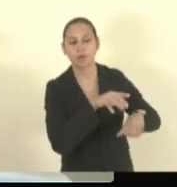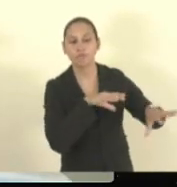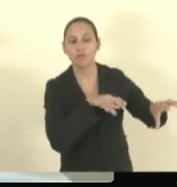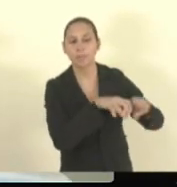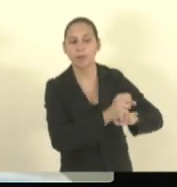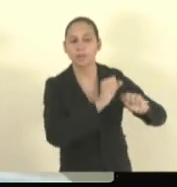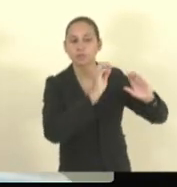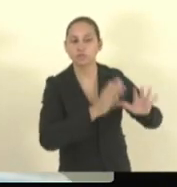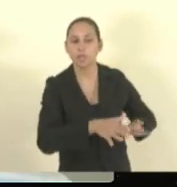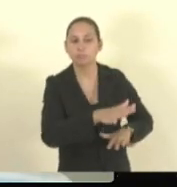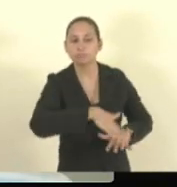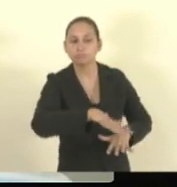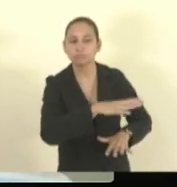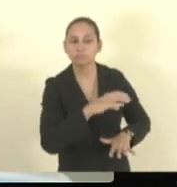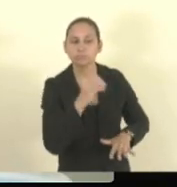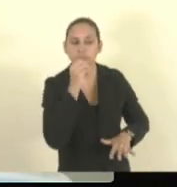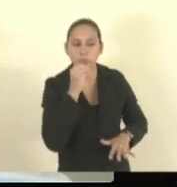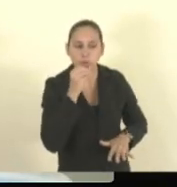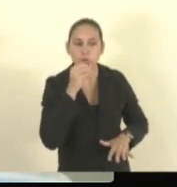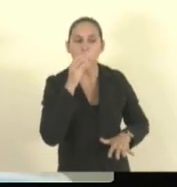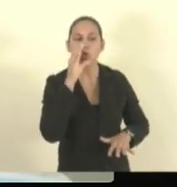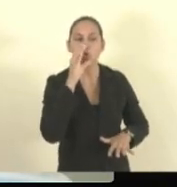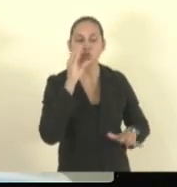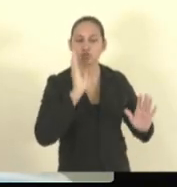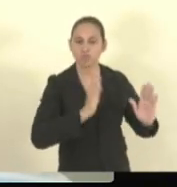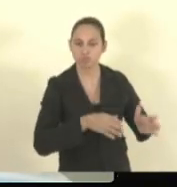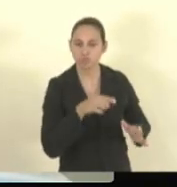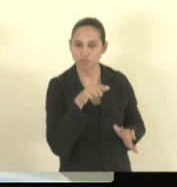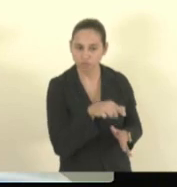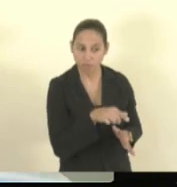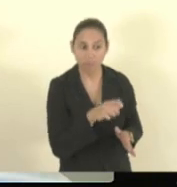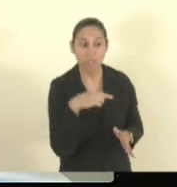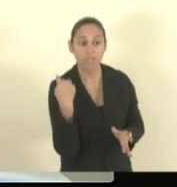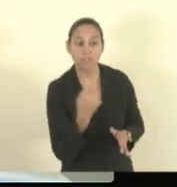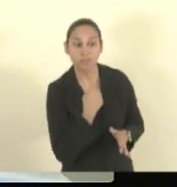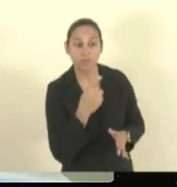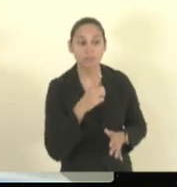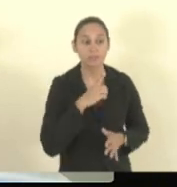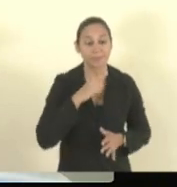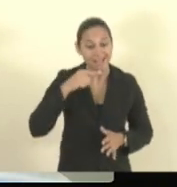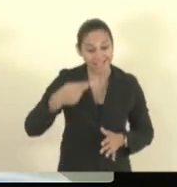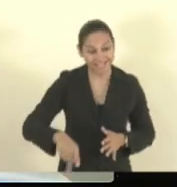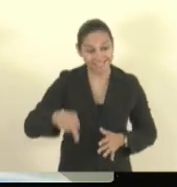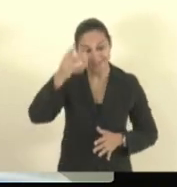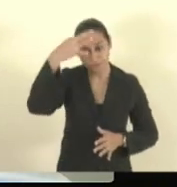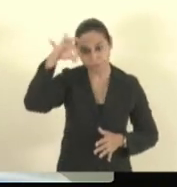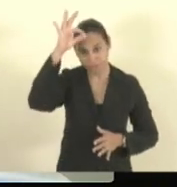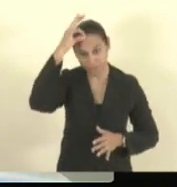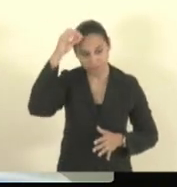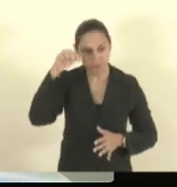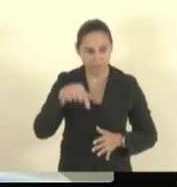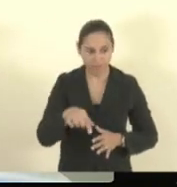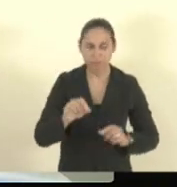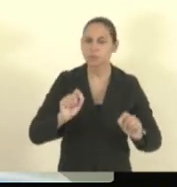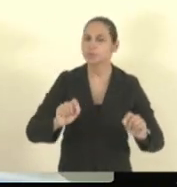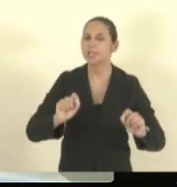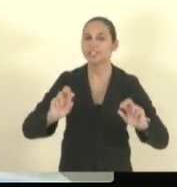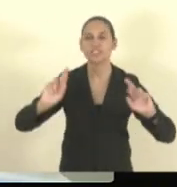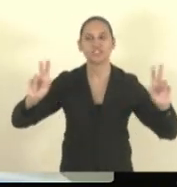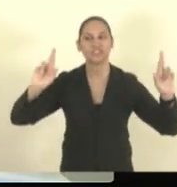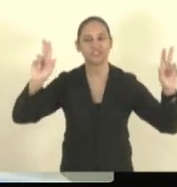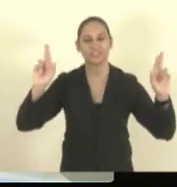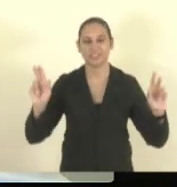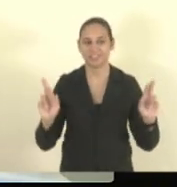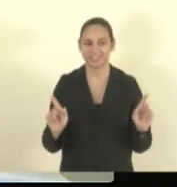gabaritados para tal correção, e isso faz com que nós tenhamos aqui no Estado do Espírito Santo mais uma vez um diferencial,